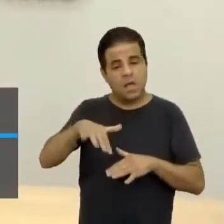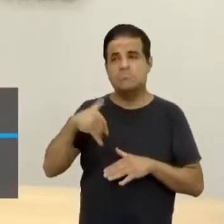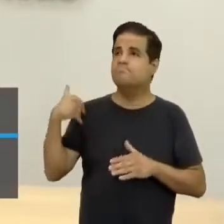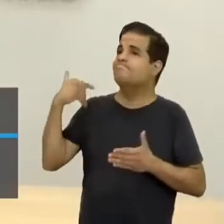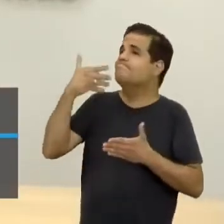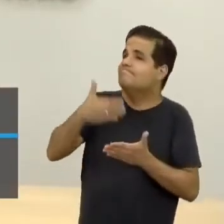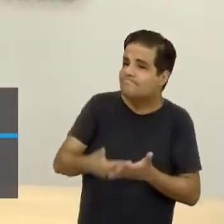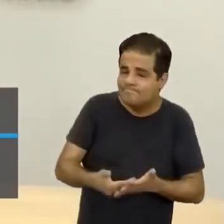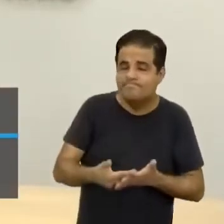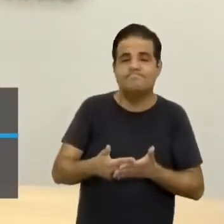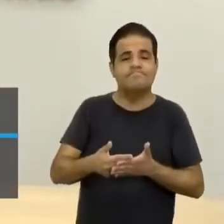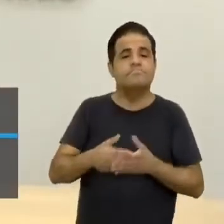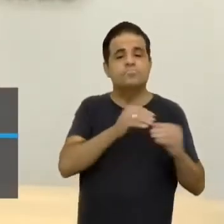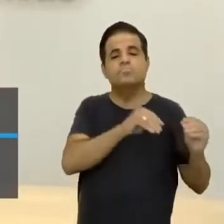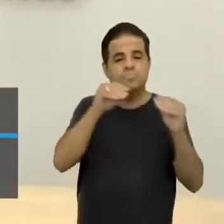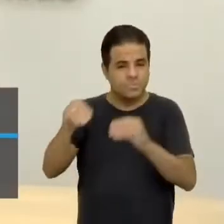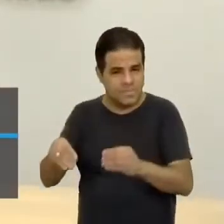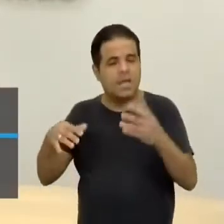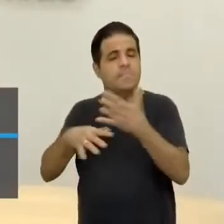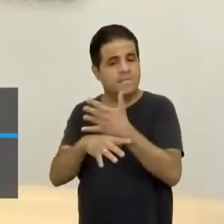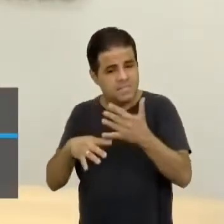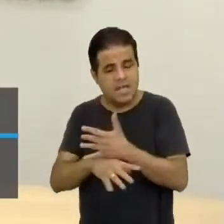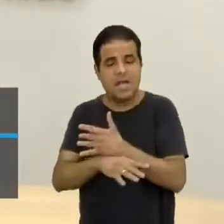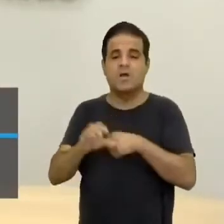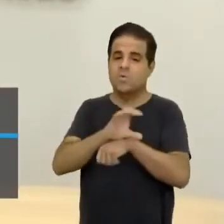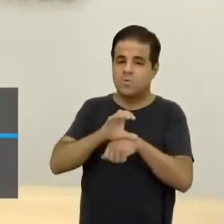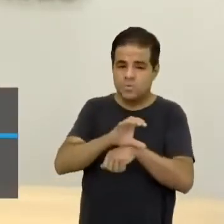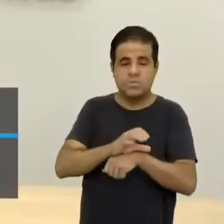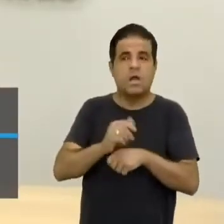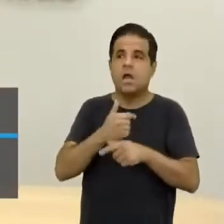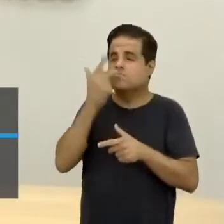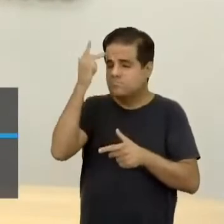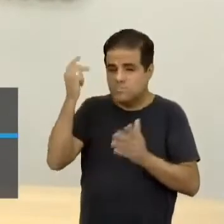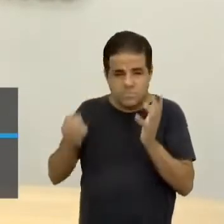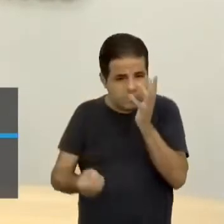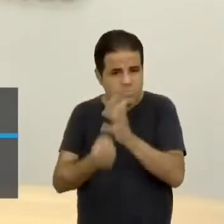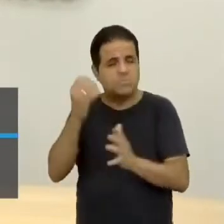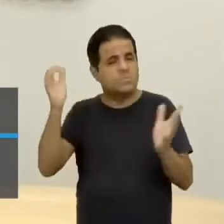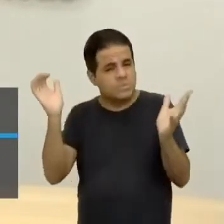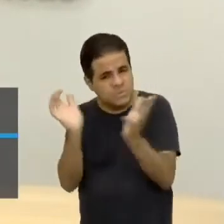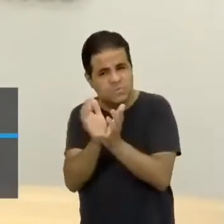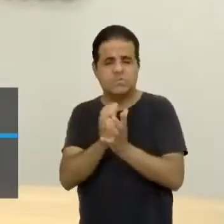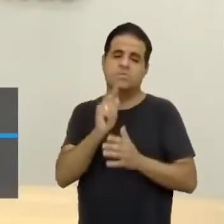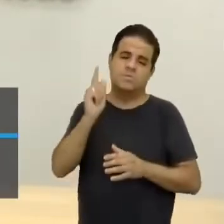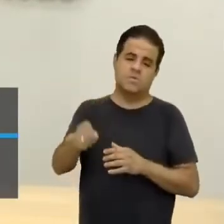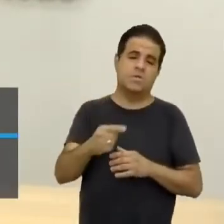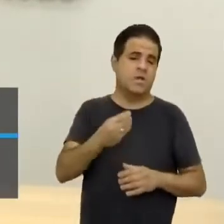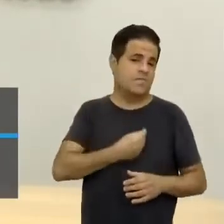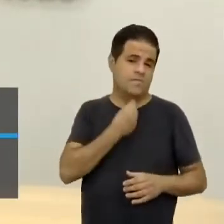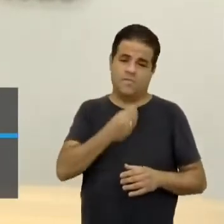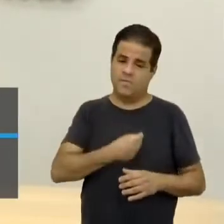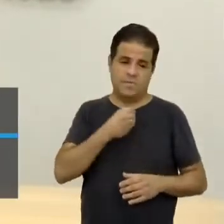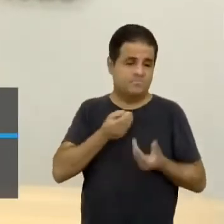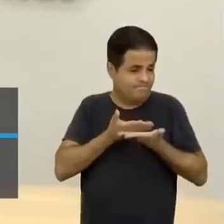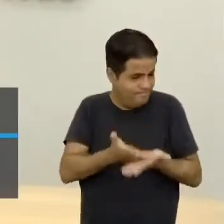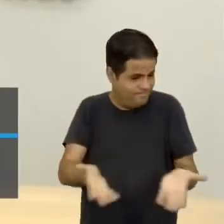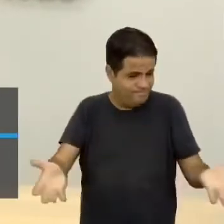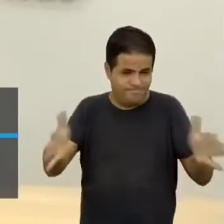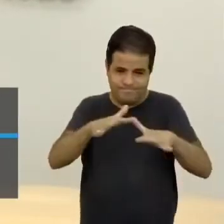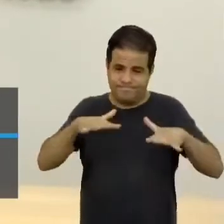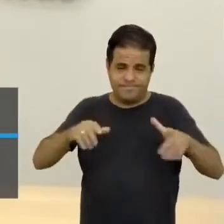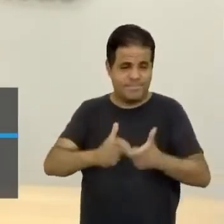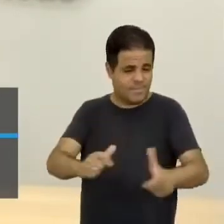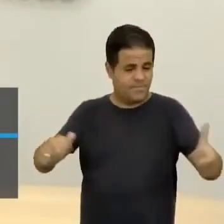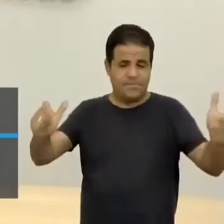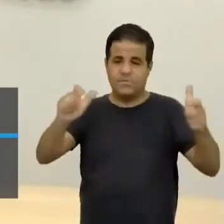deixam de migrar para a cidade e constituir-se aqui numa população marginalizada e que vive à margem da